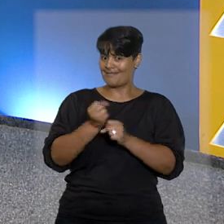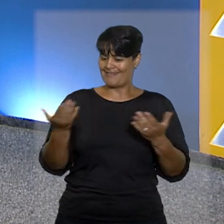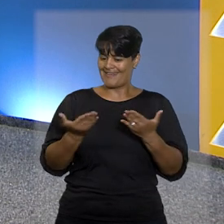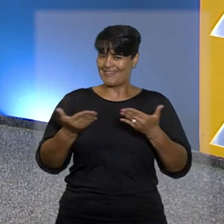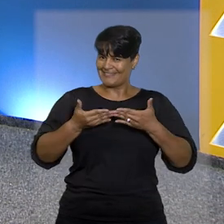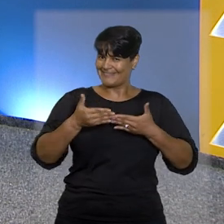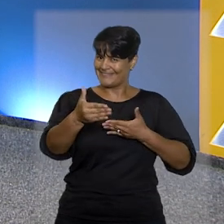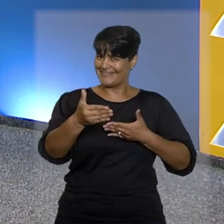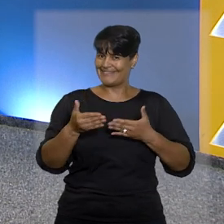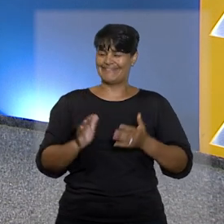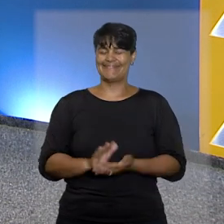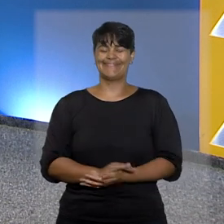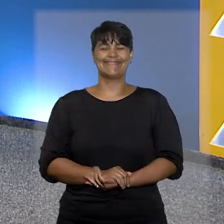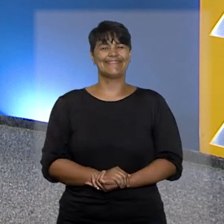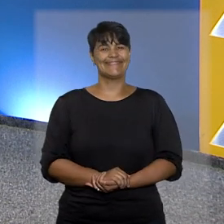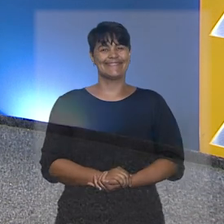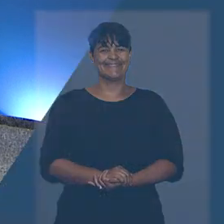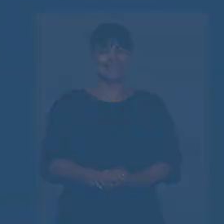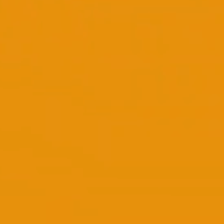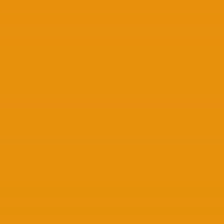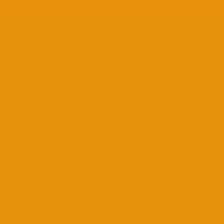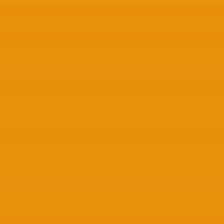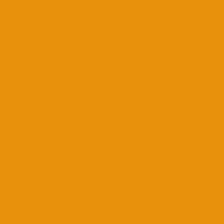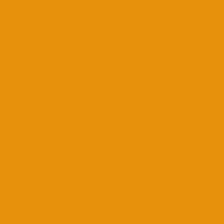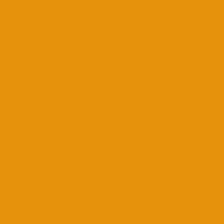O STJ Notícias começa agora.